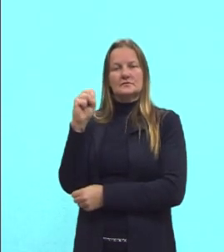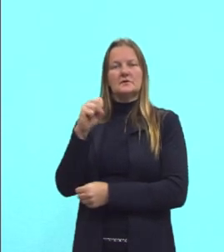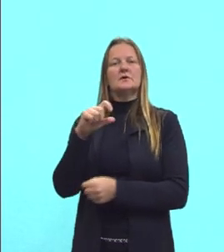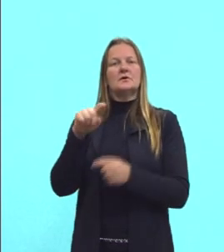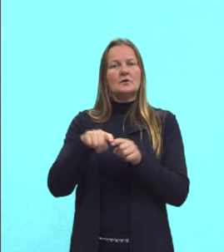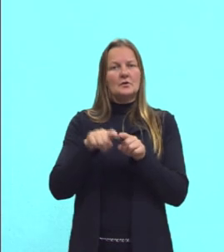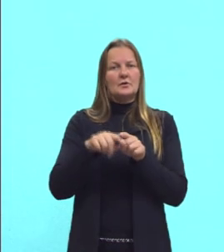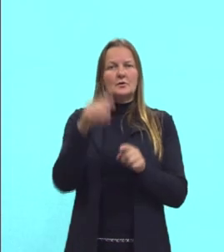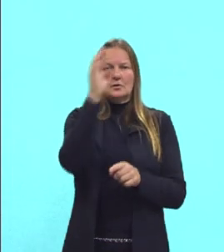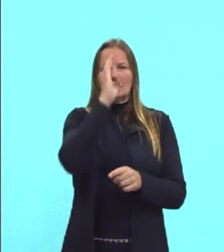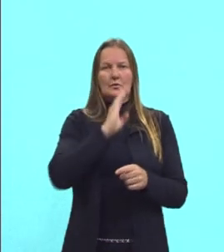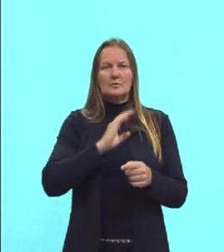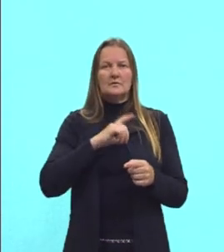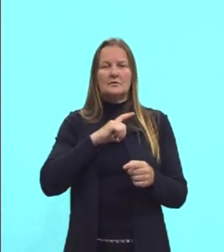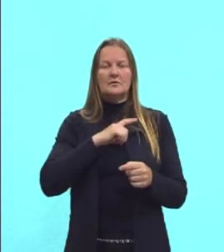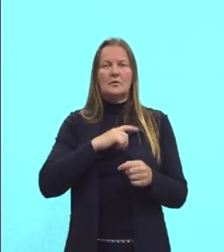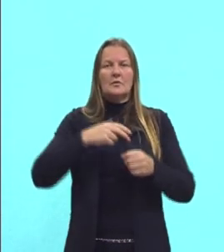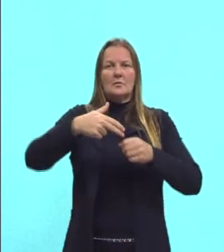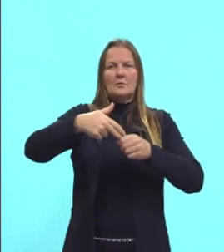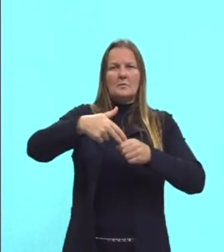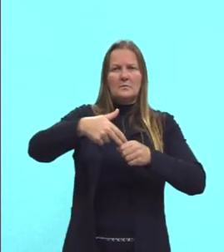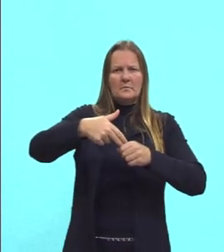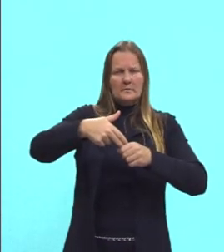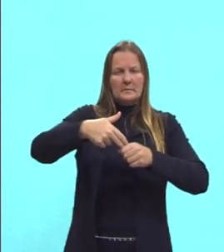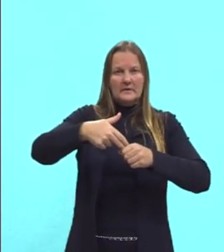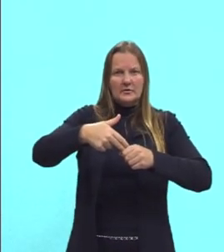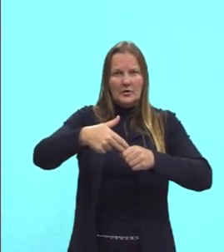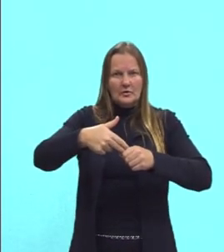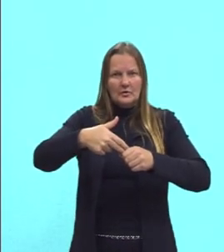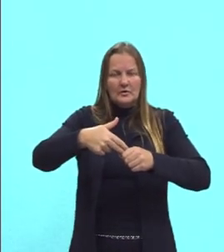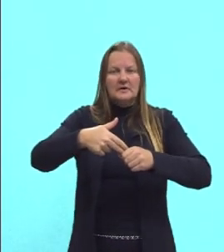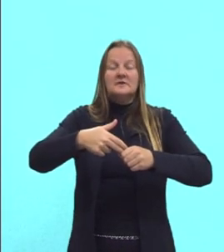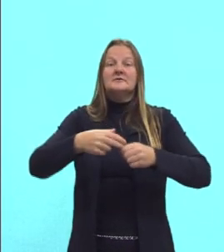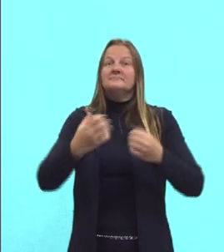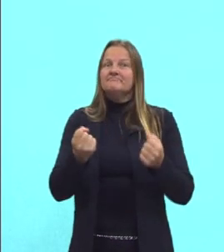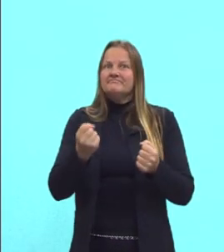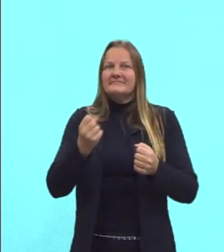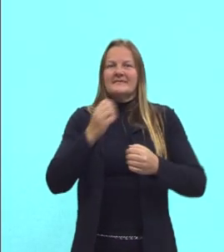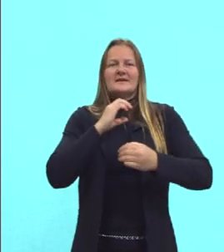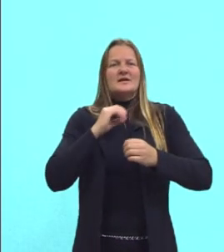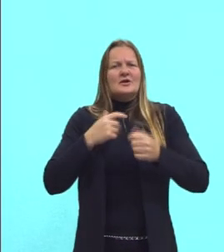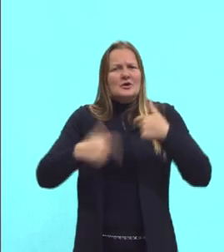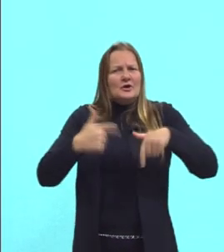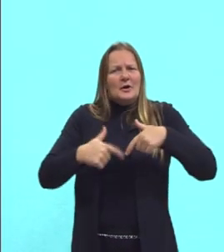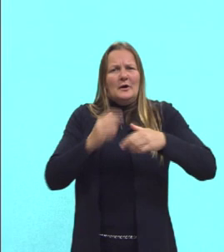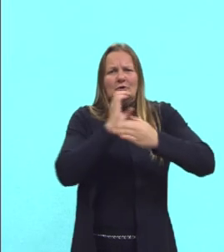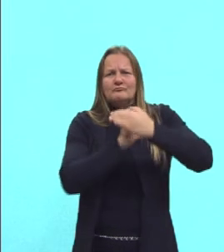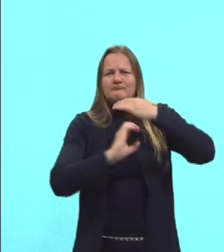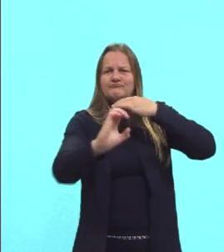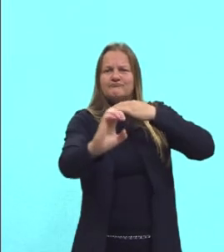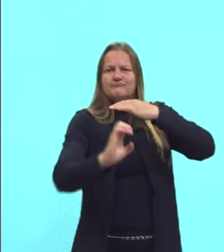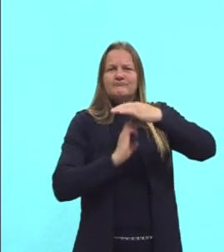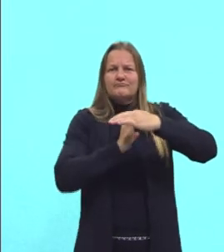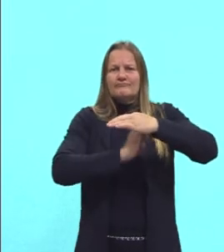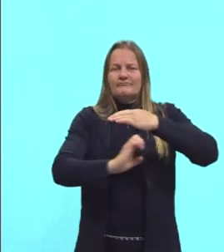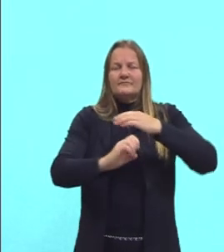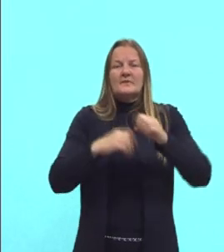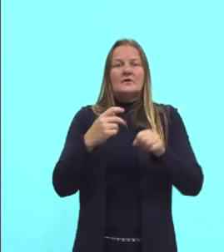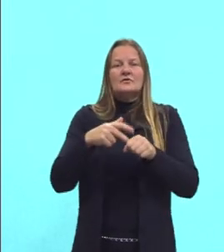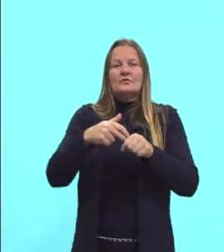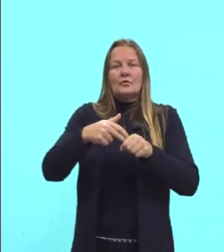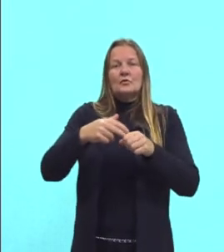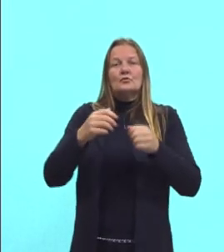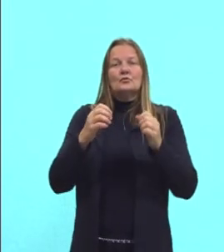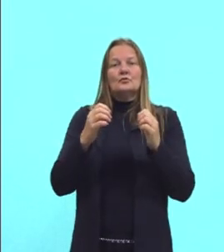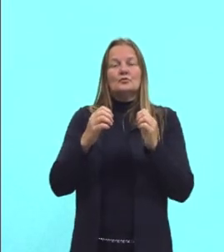o petroleiro, né, que vai levar ali, ele entra como serviço, não como commodity, né? Vamos pegar aqui